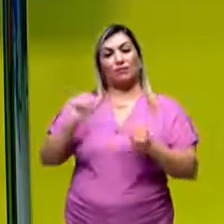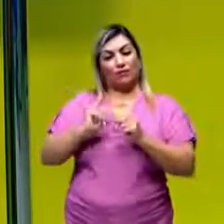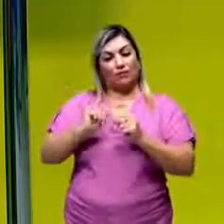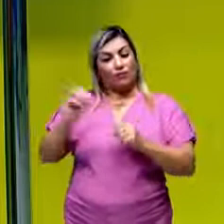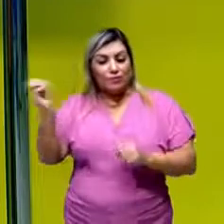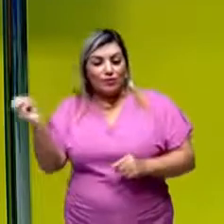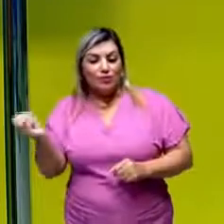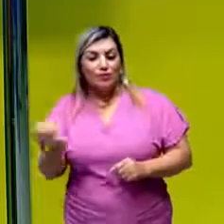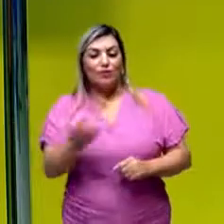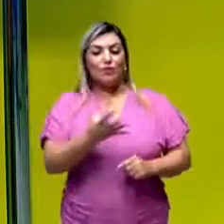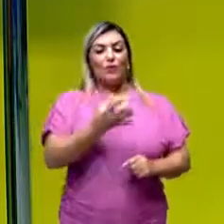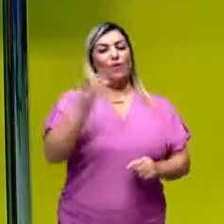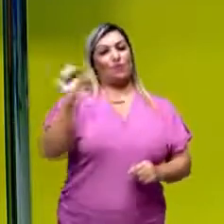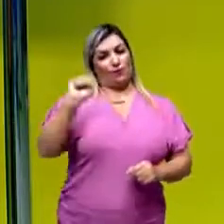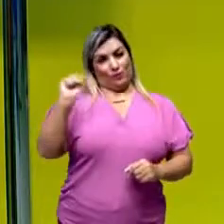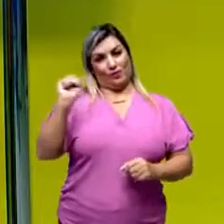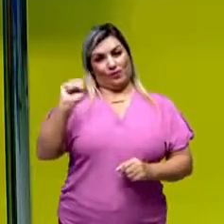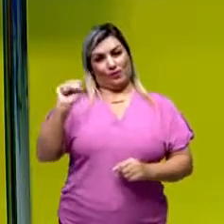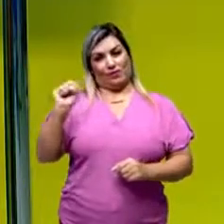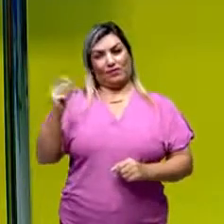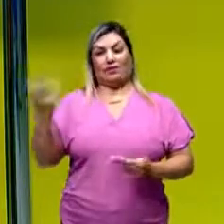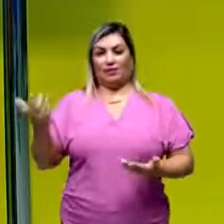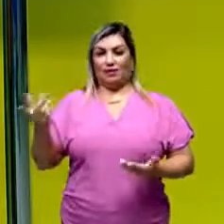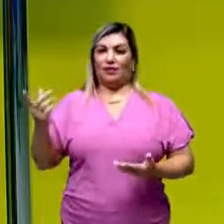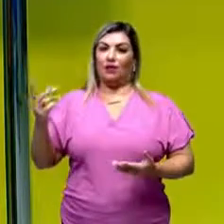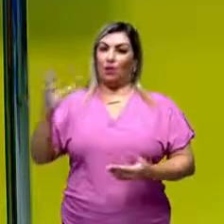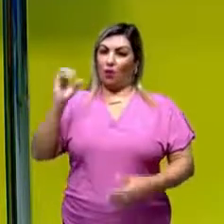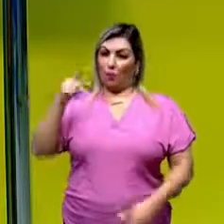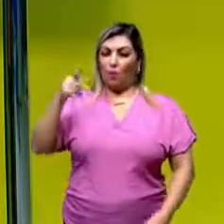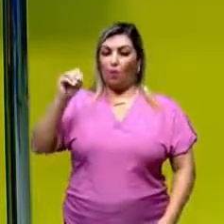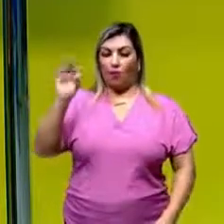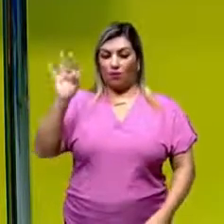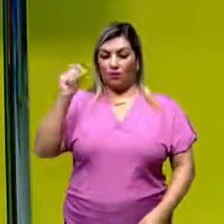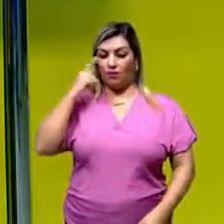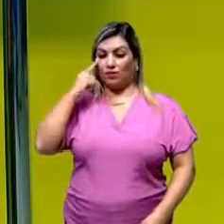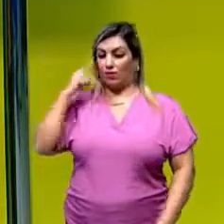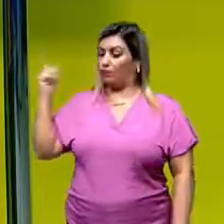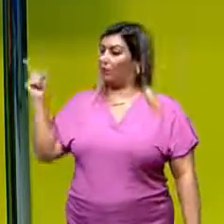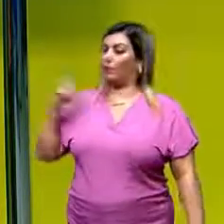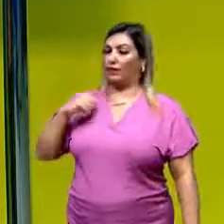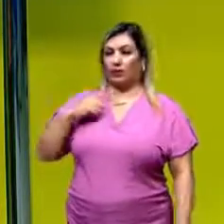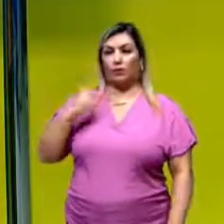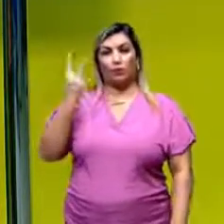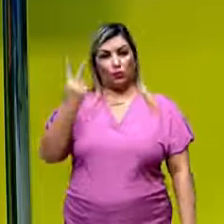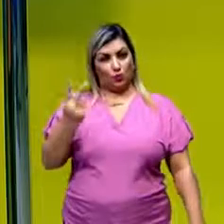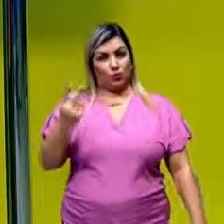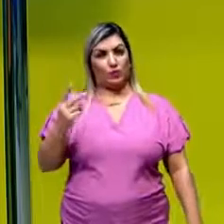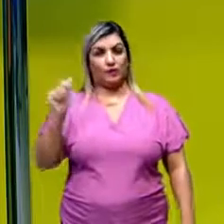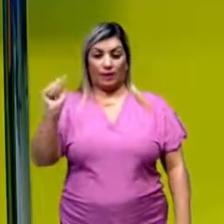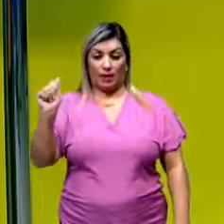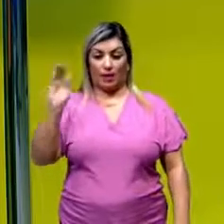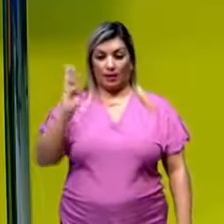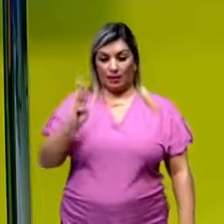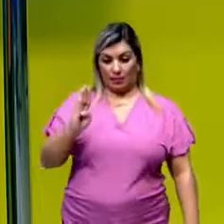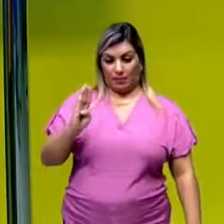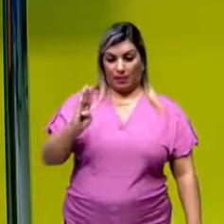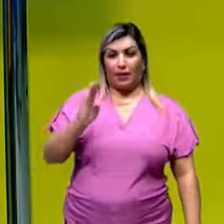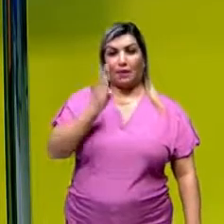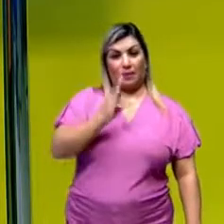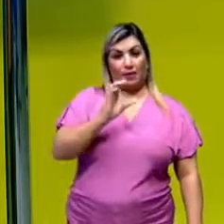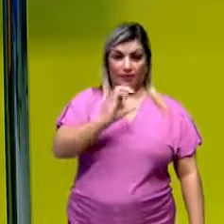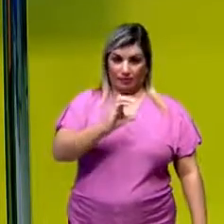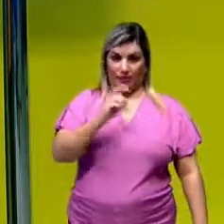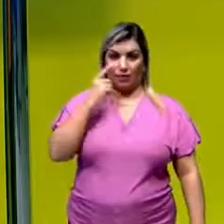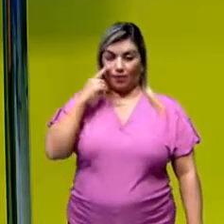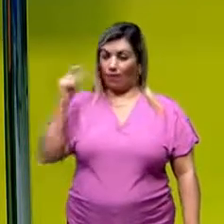formando novas substâncias compostas. Então, tá aqui. Tenho duas substâncias compostas do lado do reagente.